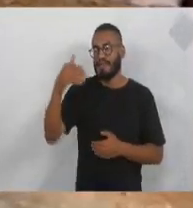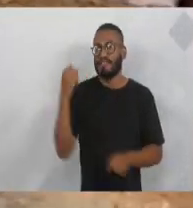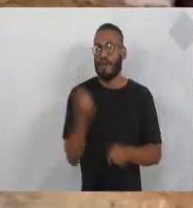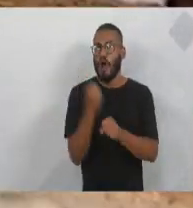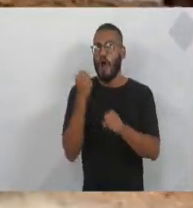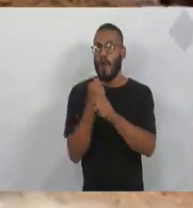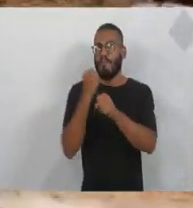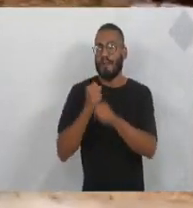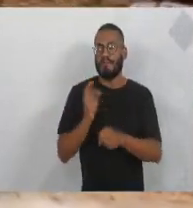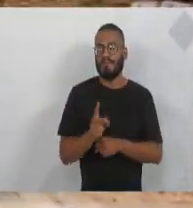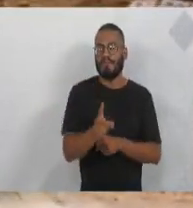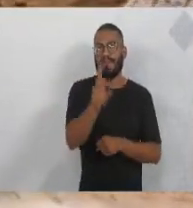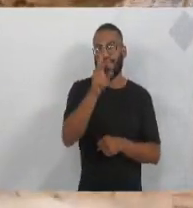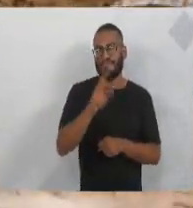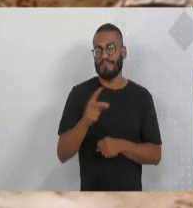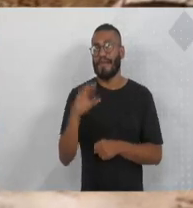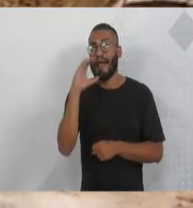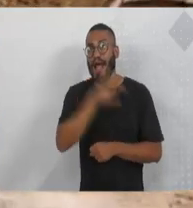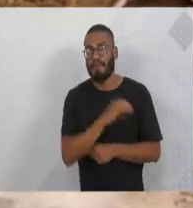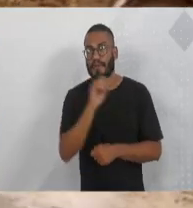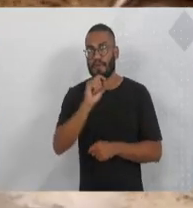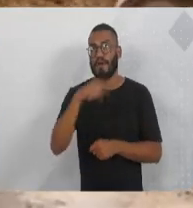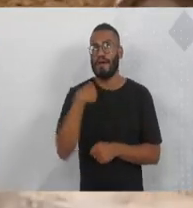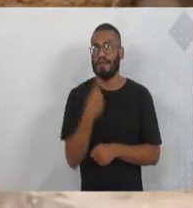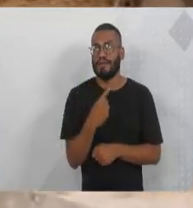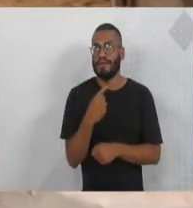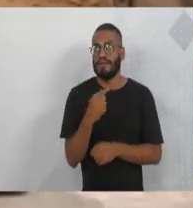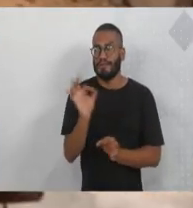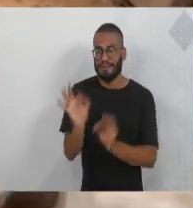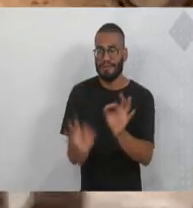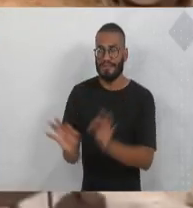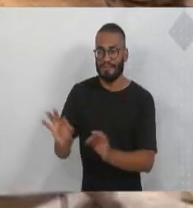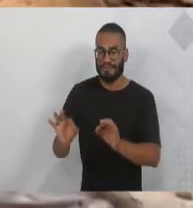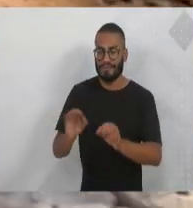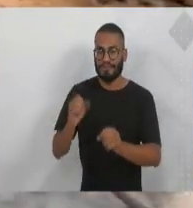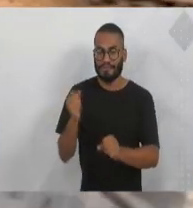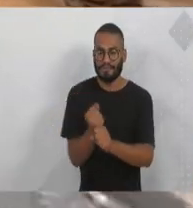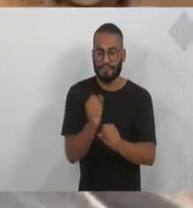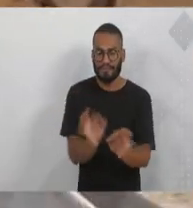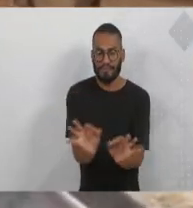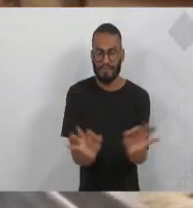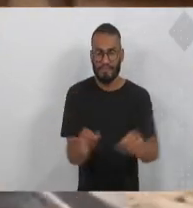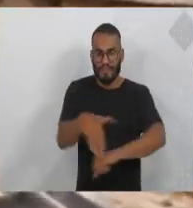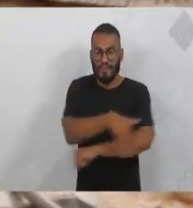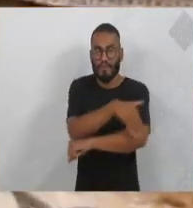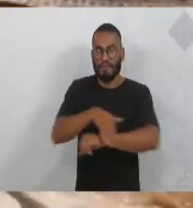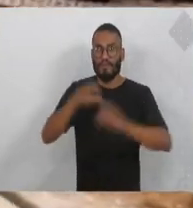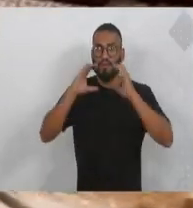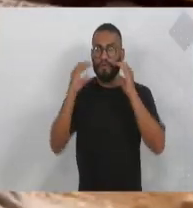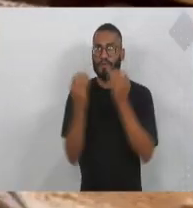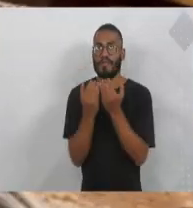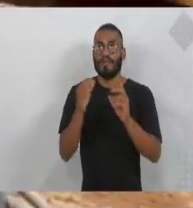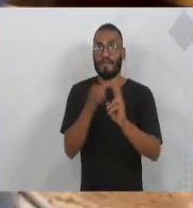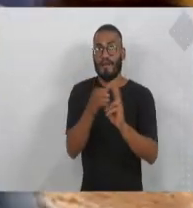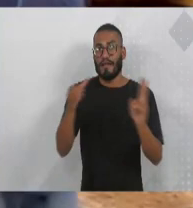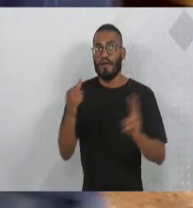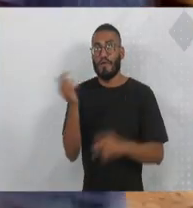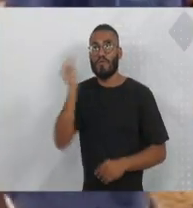trabalhos avançando. Em breve, a drenagem, pavimentação, mais essa rua, aqui na comunidade, bairro Velha Grande.